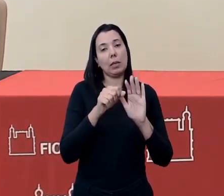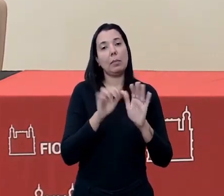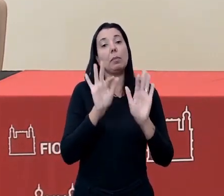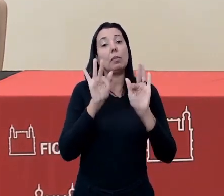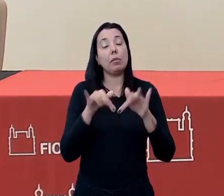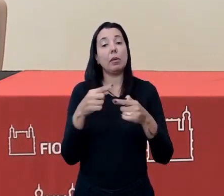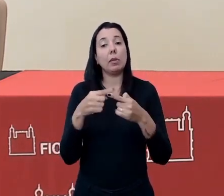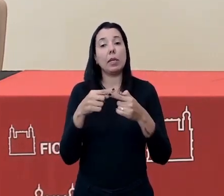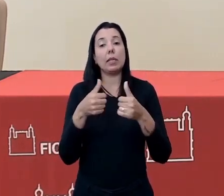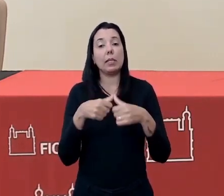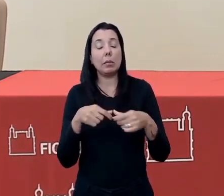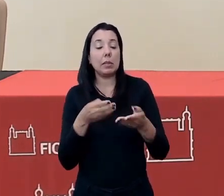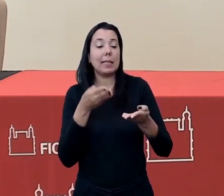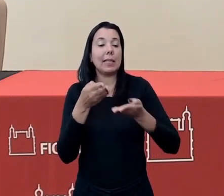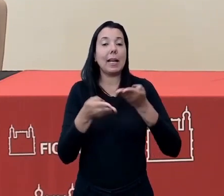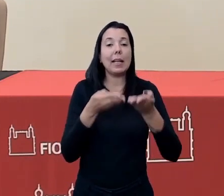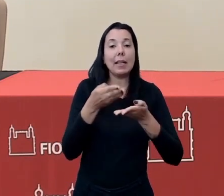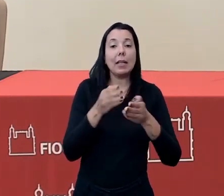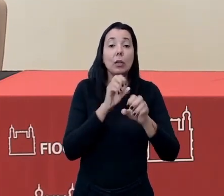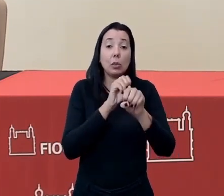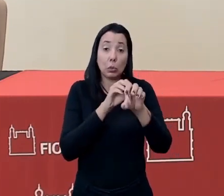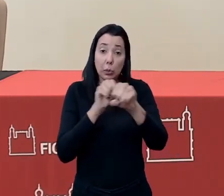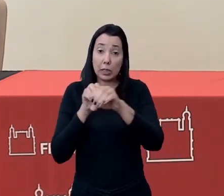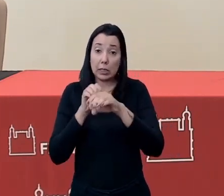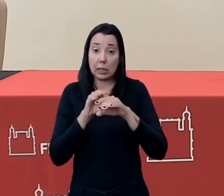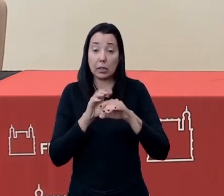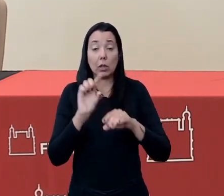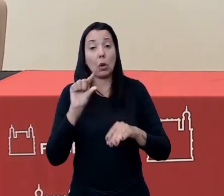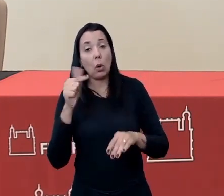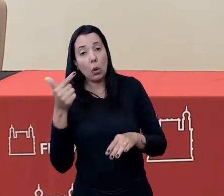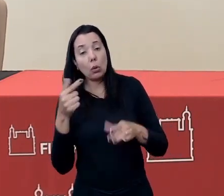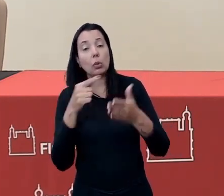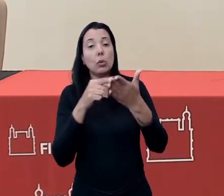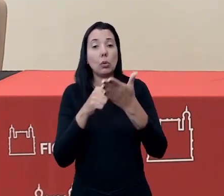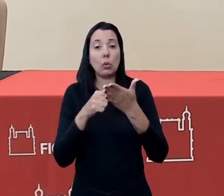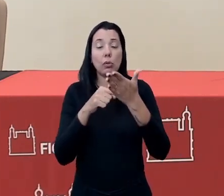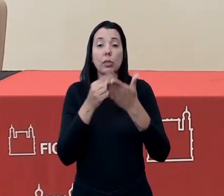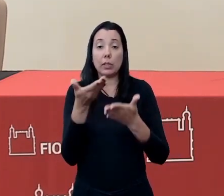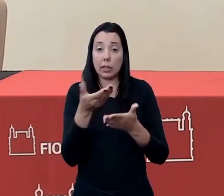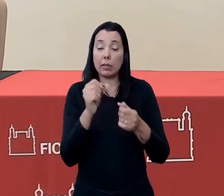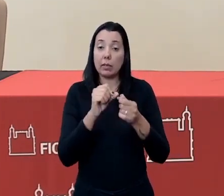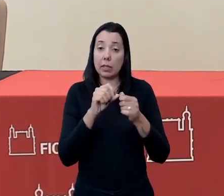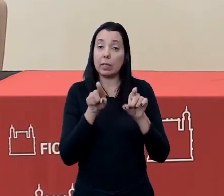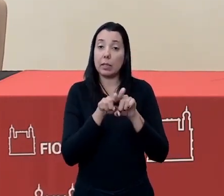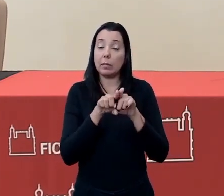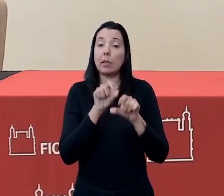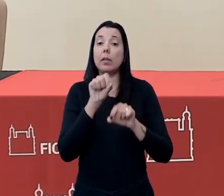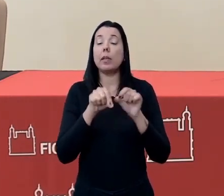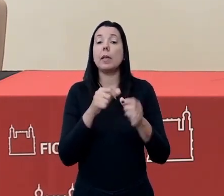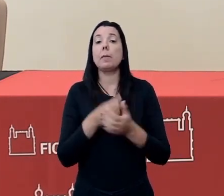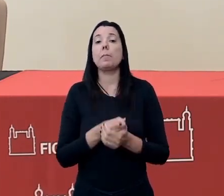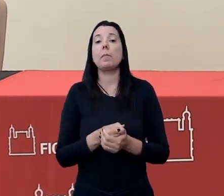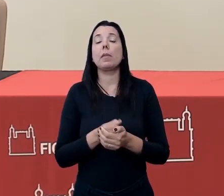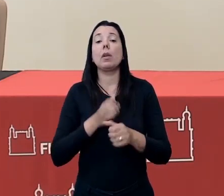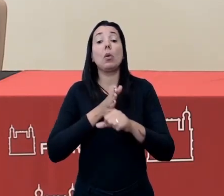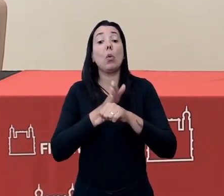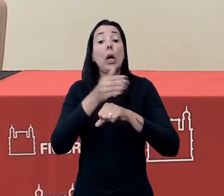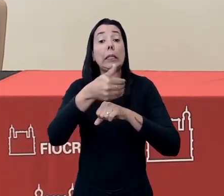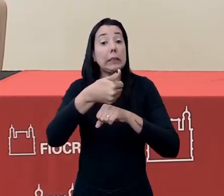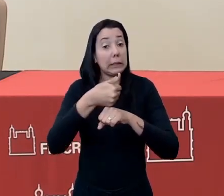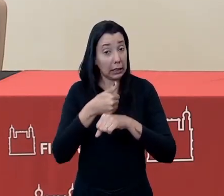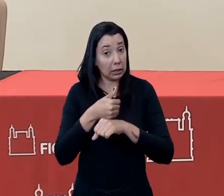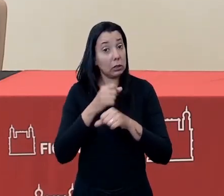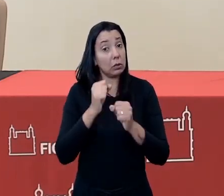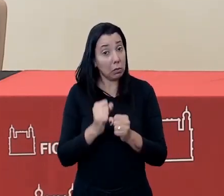porque disse que nós estamos tratando a educação, e aí é o outro convite que eu quero fazer aqui, que é o acesso, que